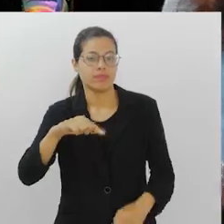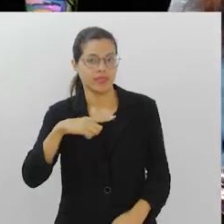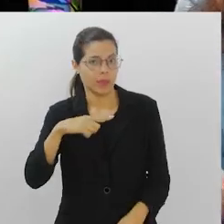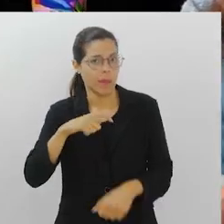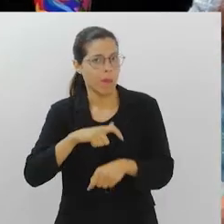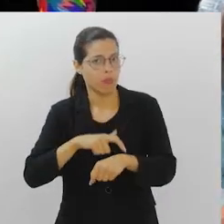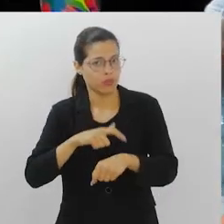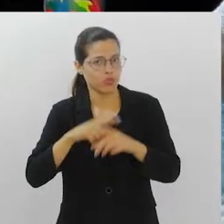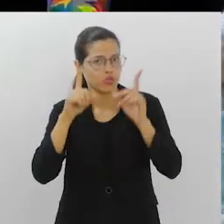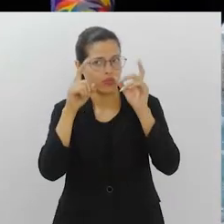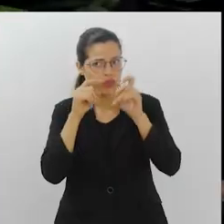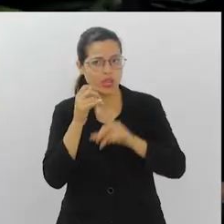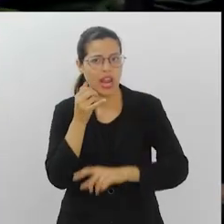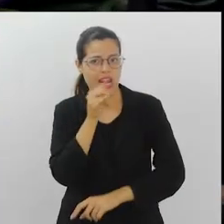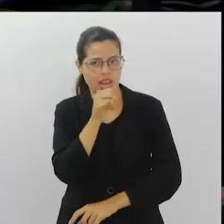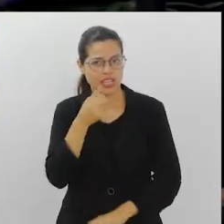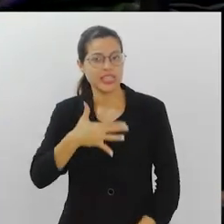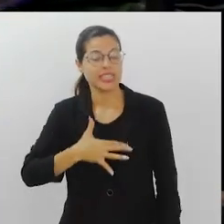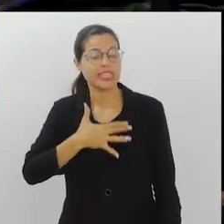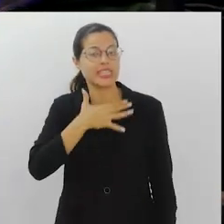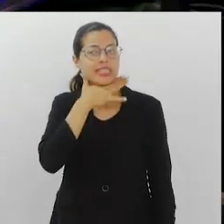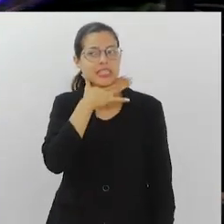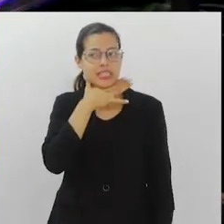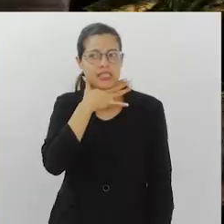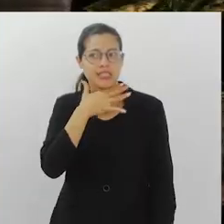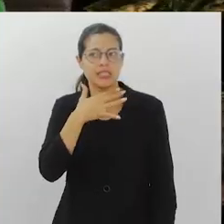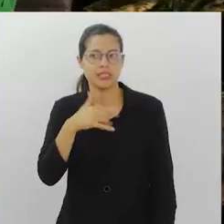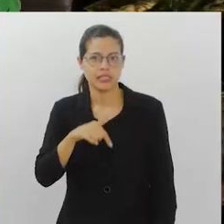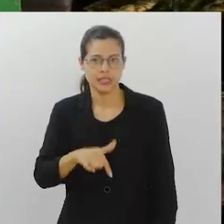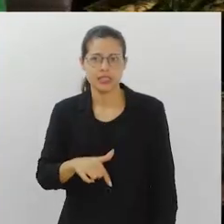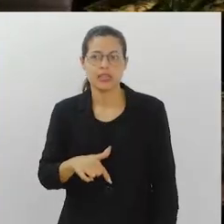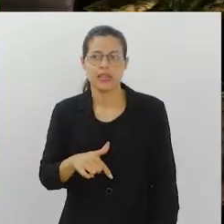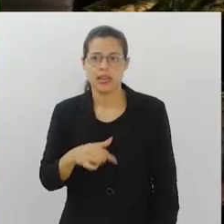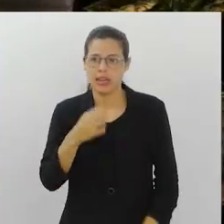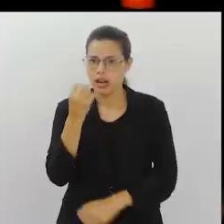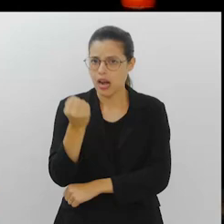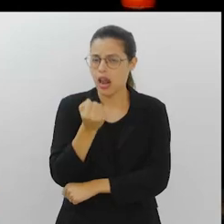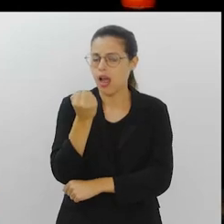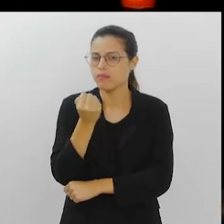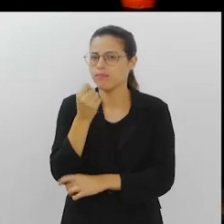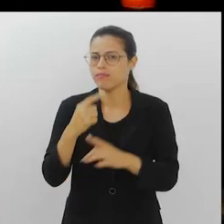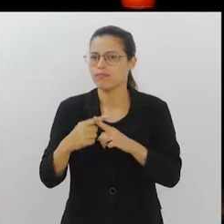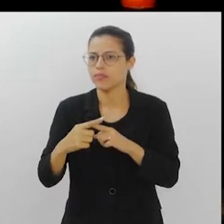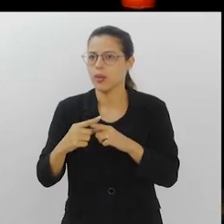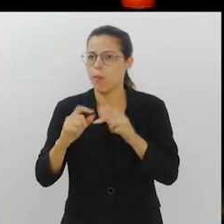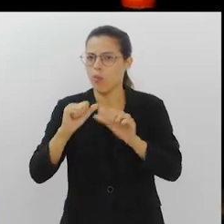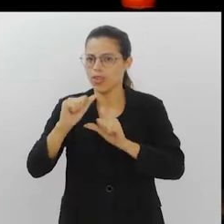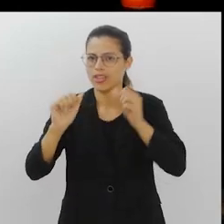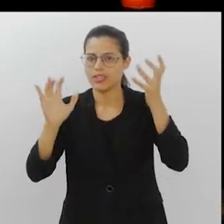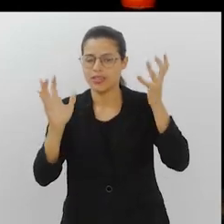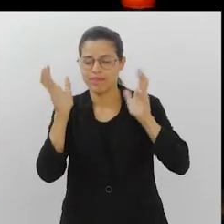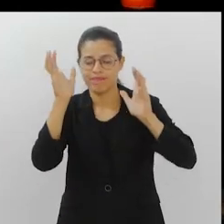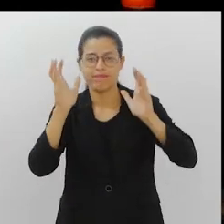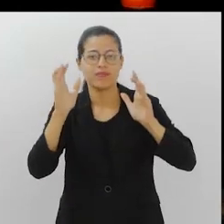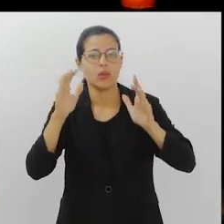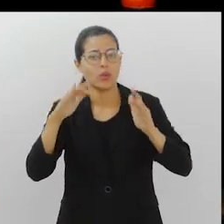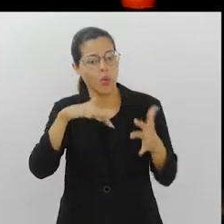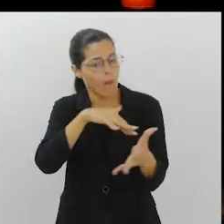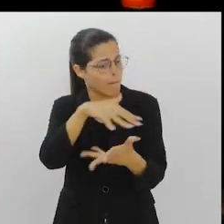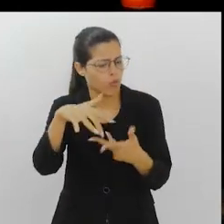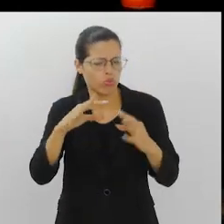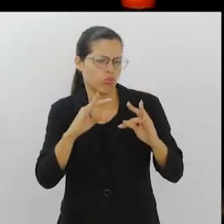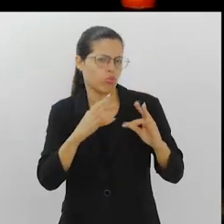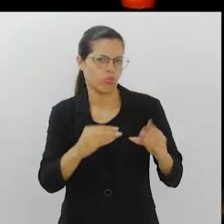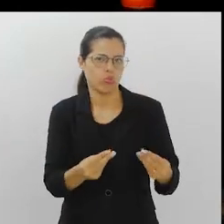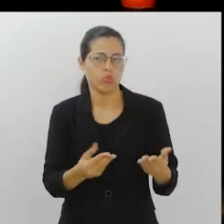energética absurda. E agravado pela questão do furacão. Agravado pela questão climática e o mundo sempre caminhando para isso.